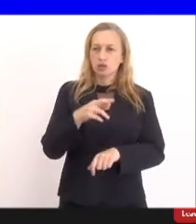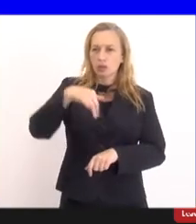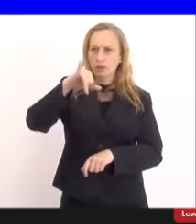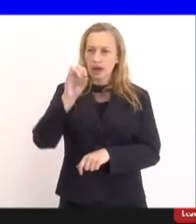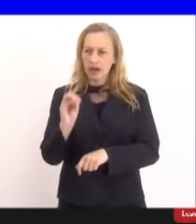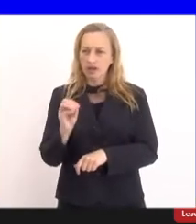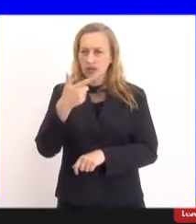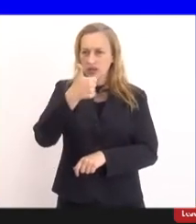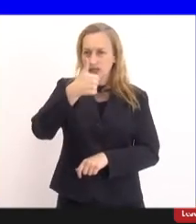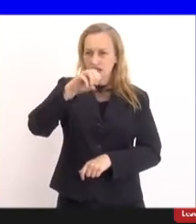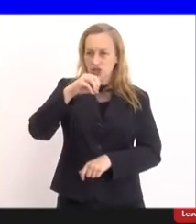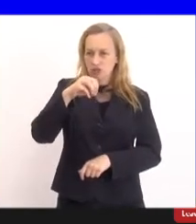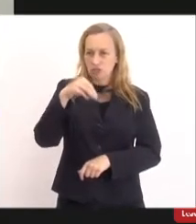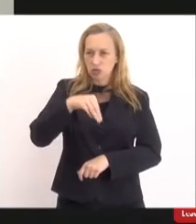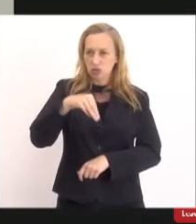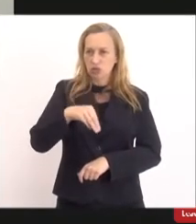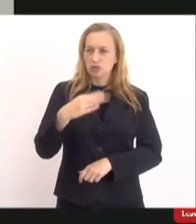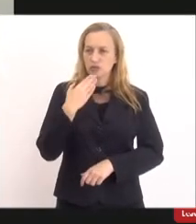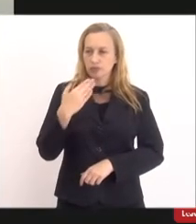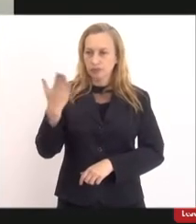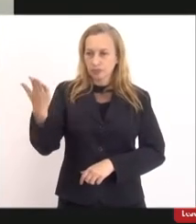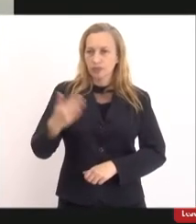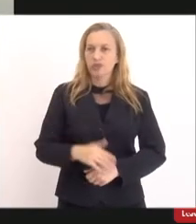só dispõe de 10 minutos, por favor.